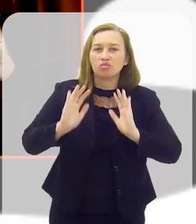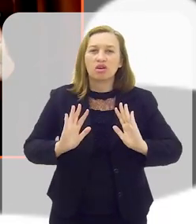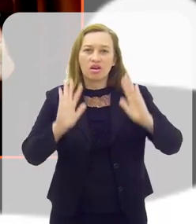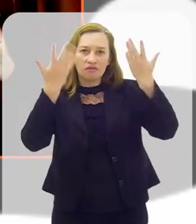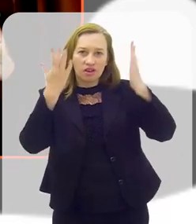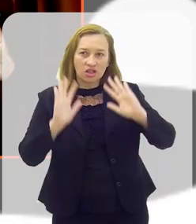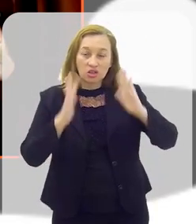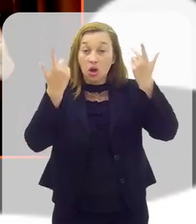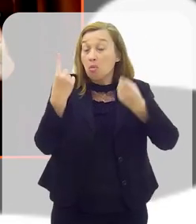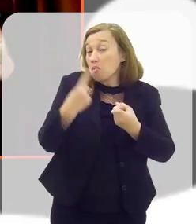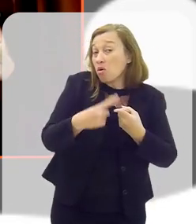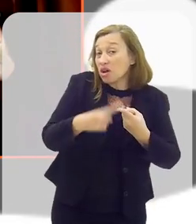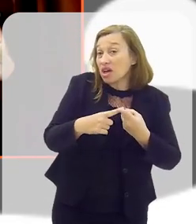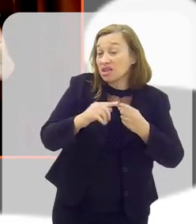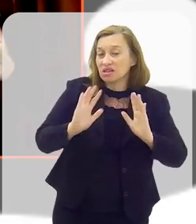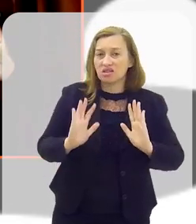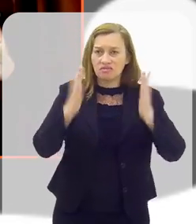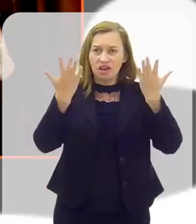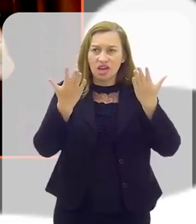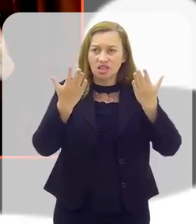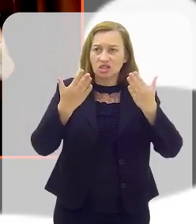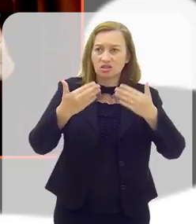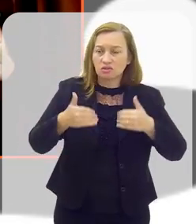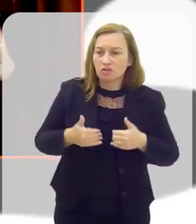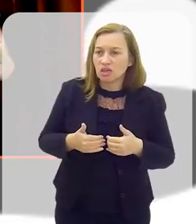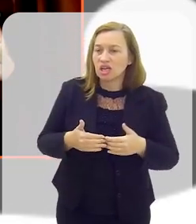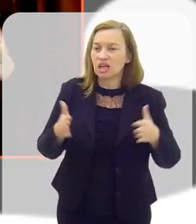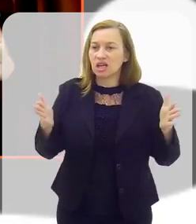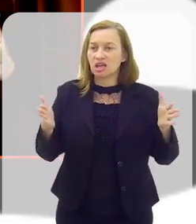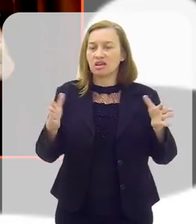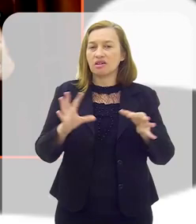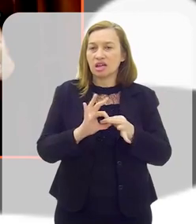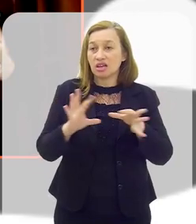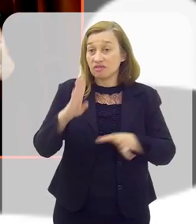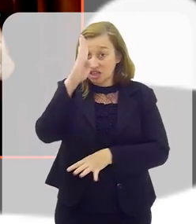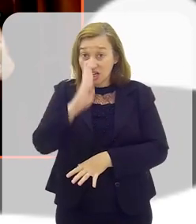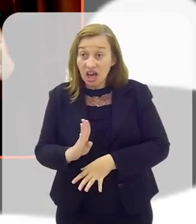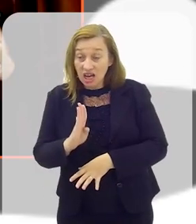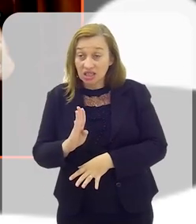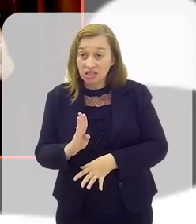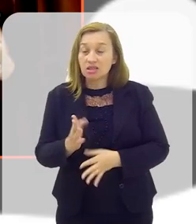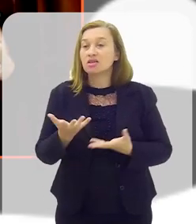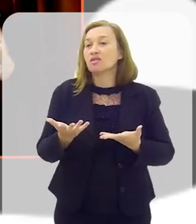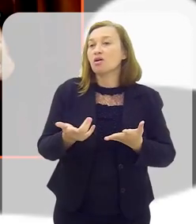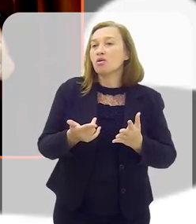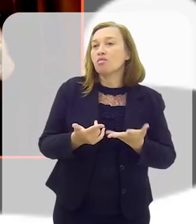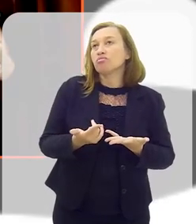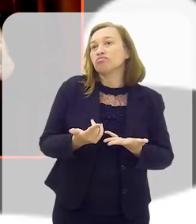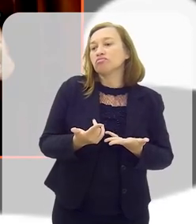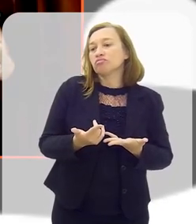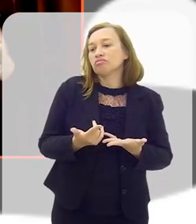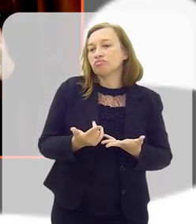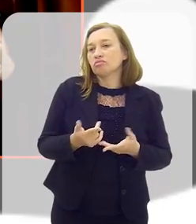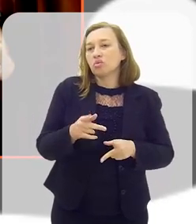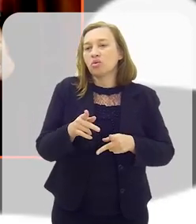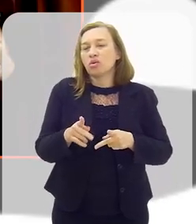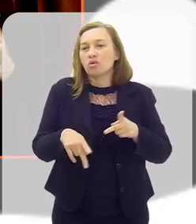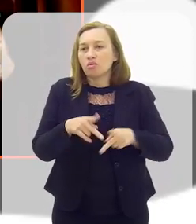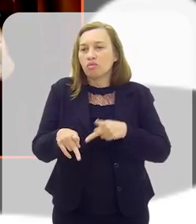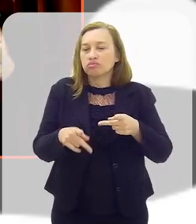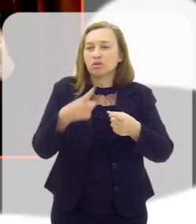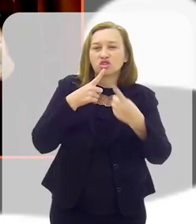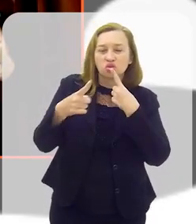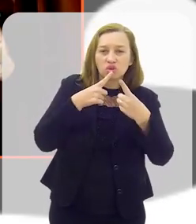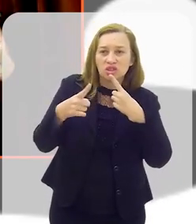eventos, não é? Porque esses eventos, se eles forem abertos ao público, eles forem gratuitos, eles vão trazer, sem dúvida alguma, uma